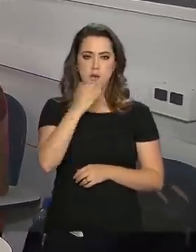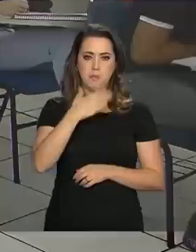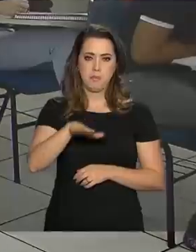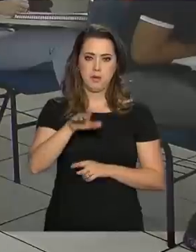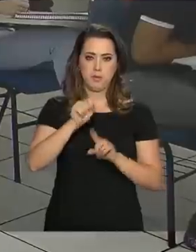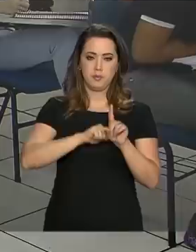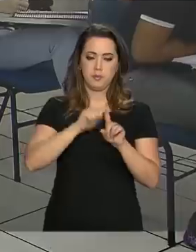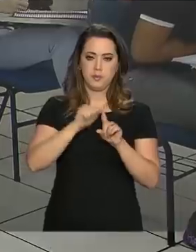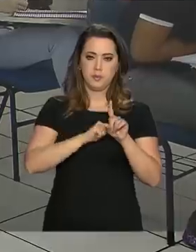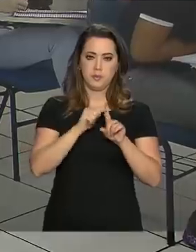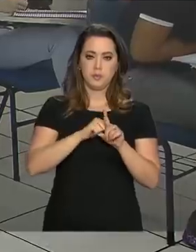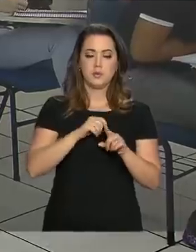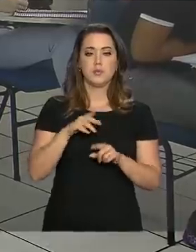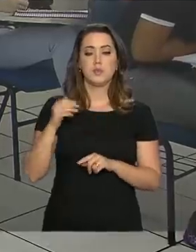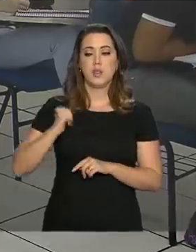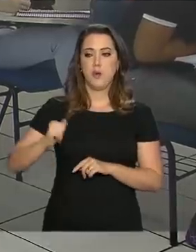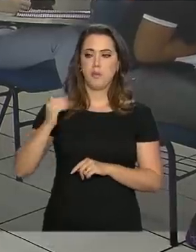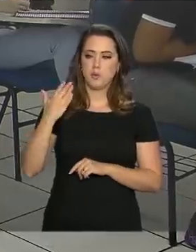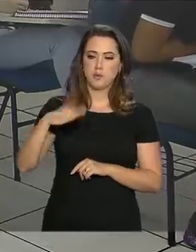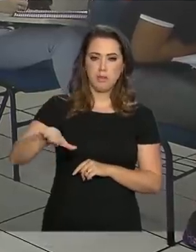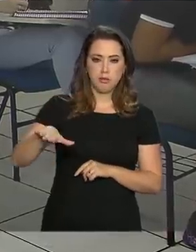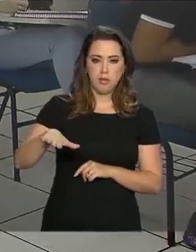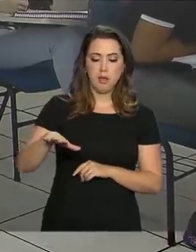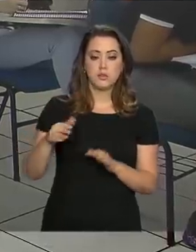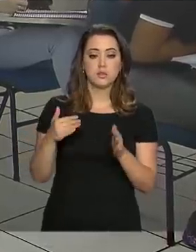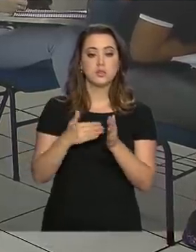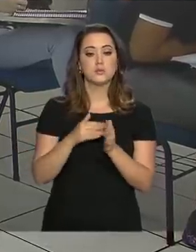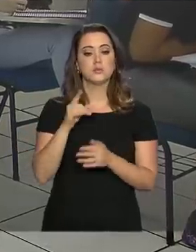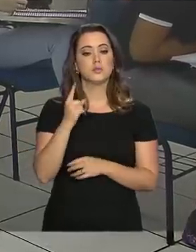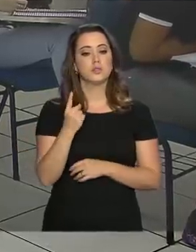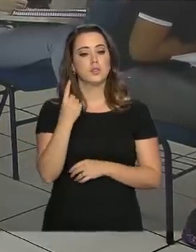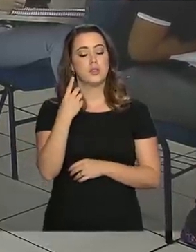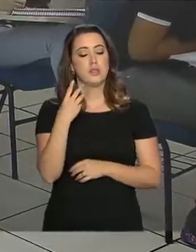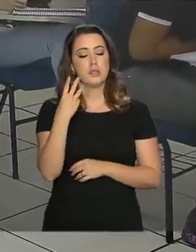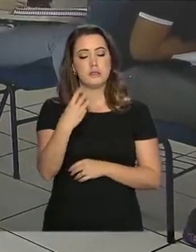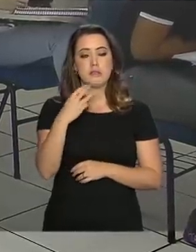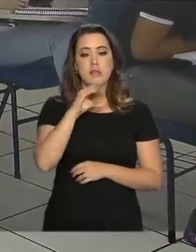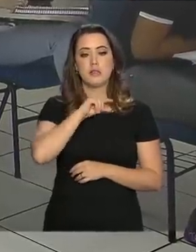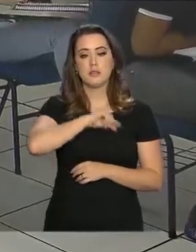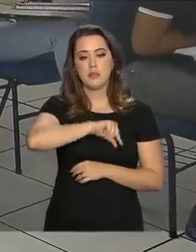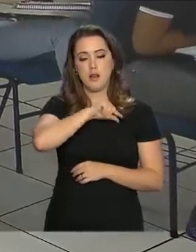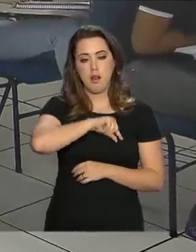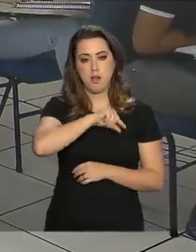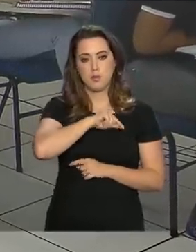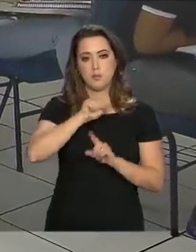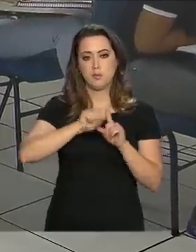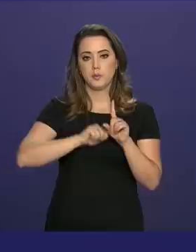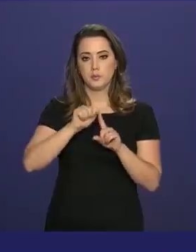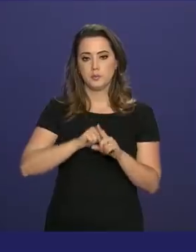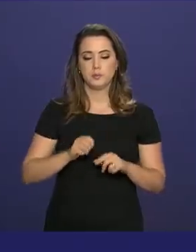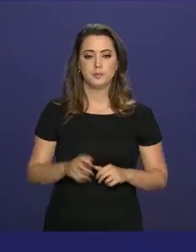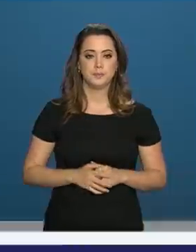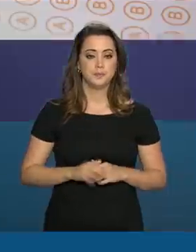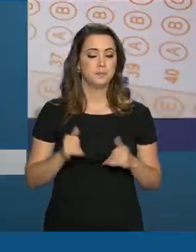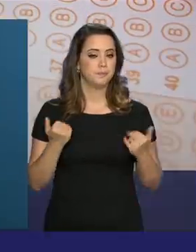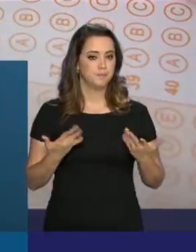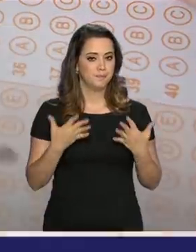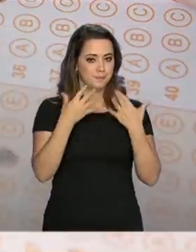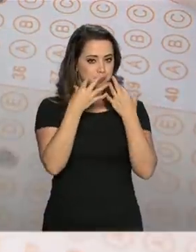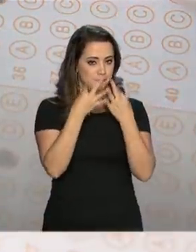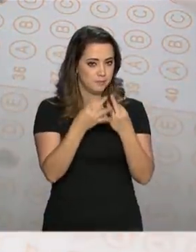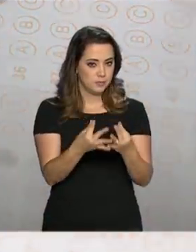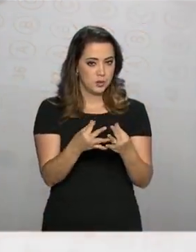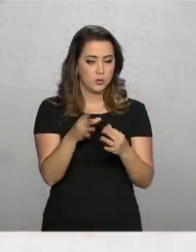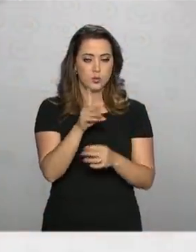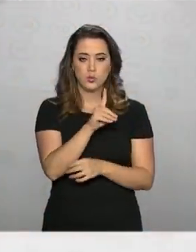por mês e as bolsas de 50%, renda familiar de até três salários mínimos por mês. Então fique de